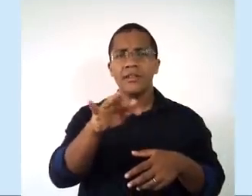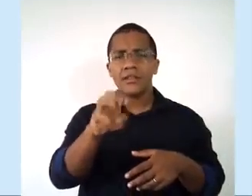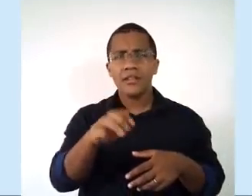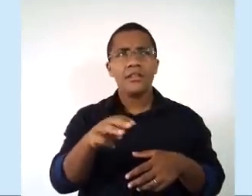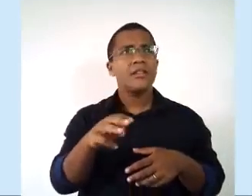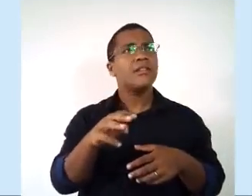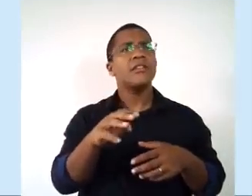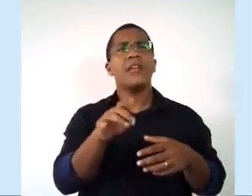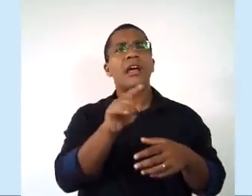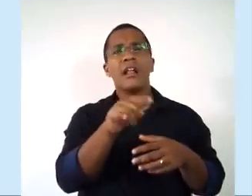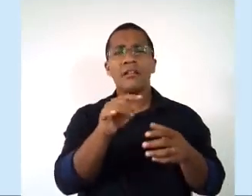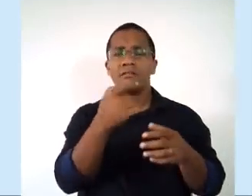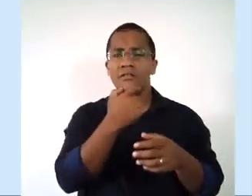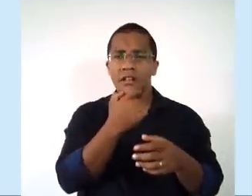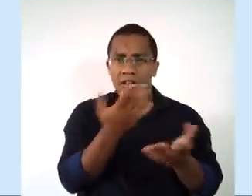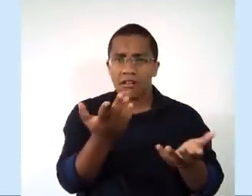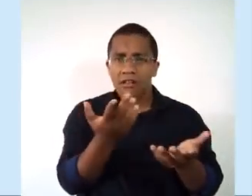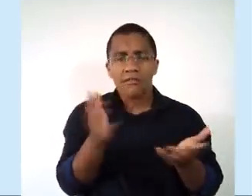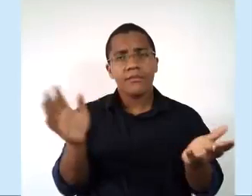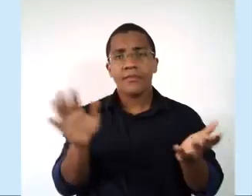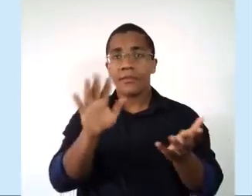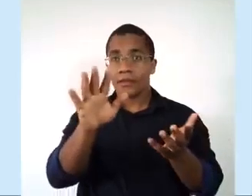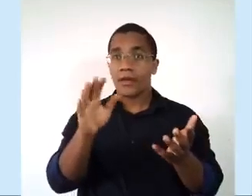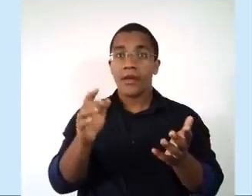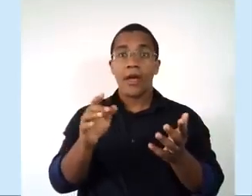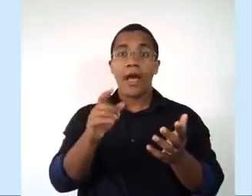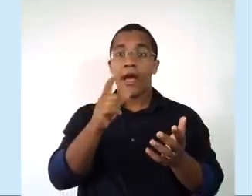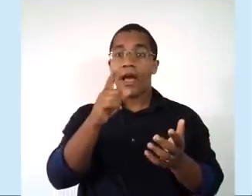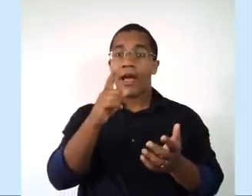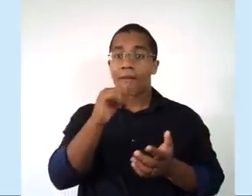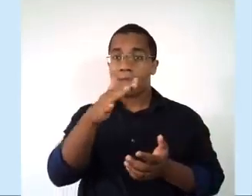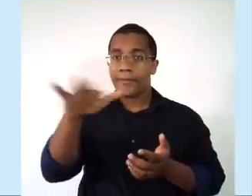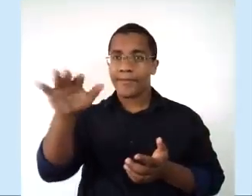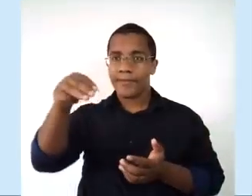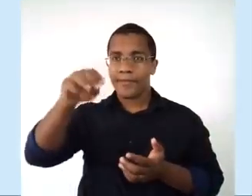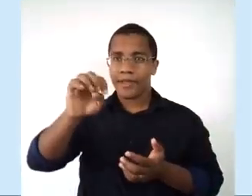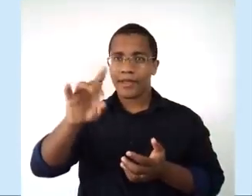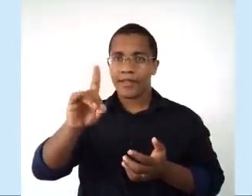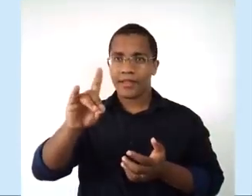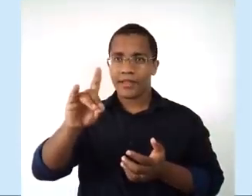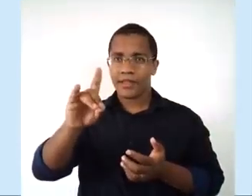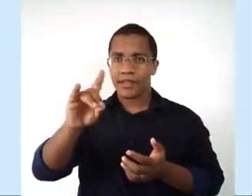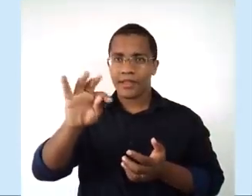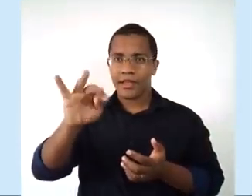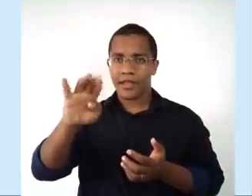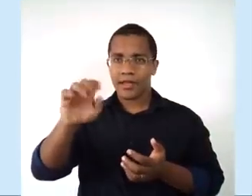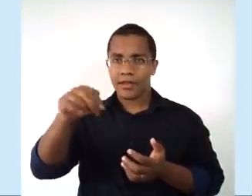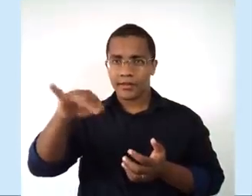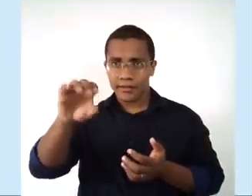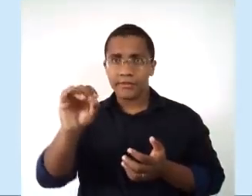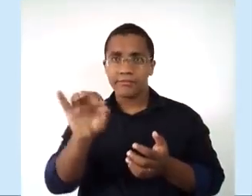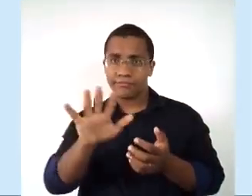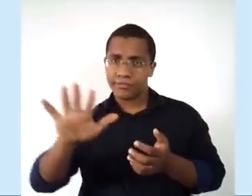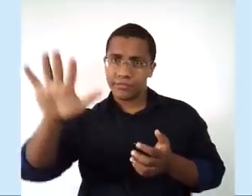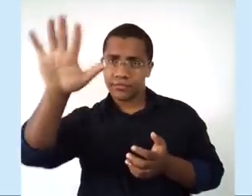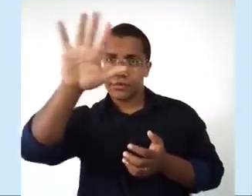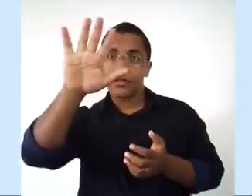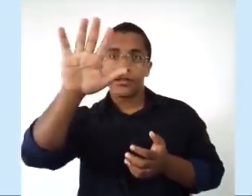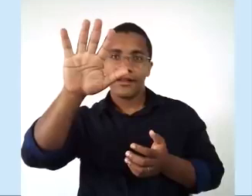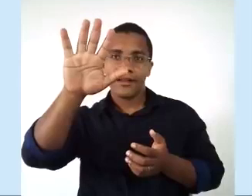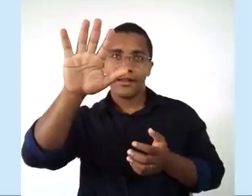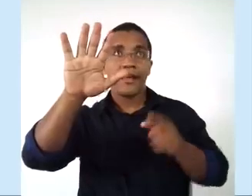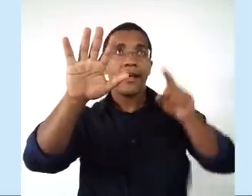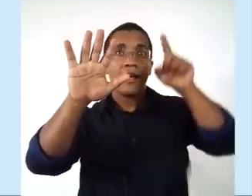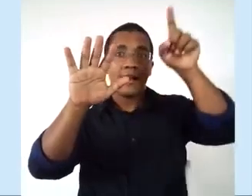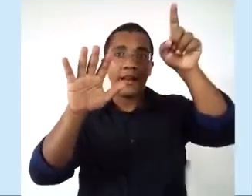E o mar Mediterrâneo era uma fonte de escoamento de mercadorias, de especiarias da Índia. Então, o acesso